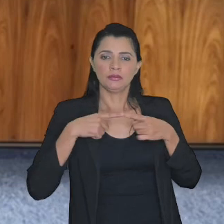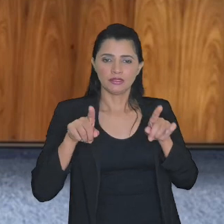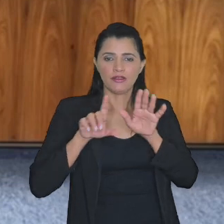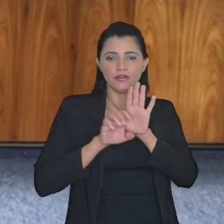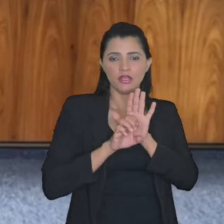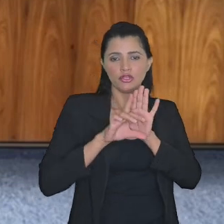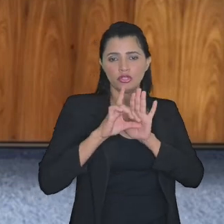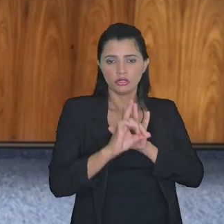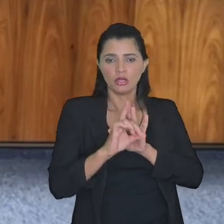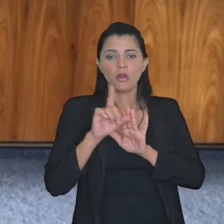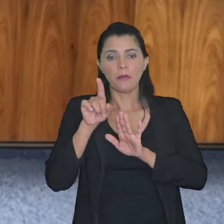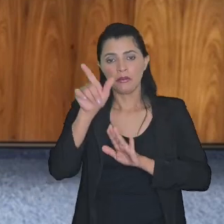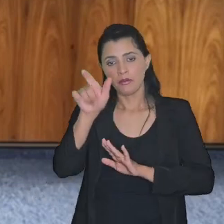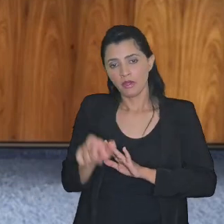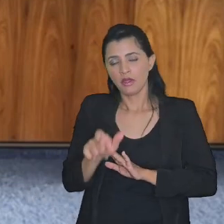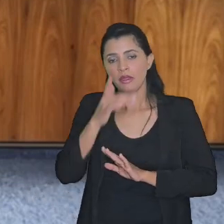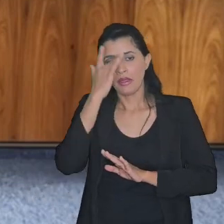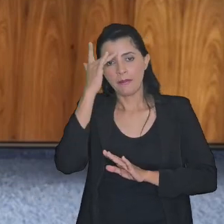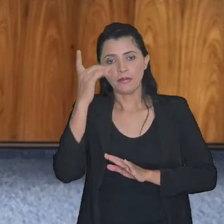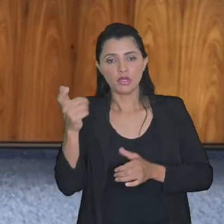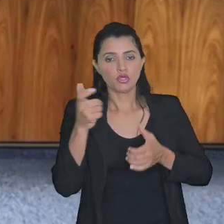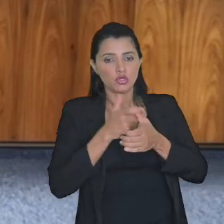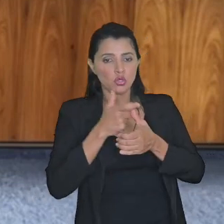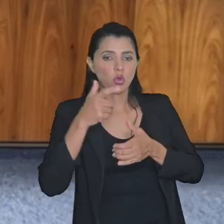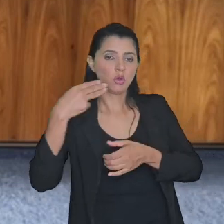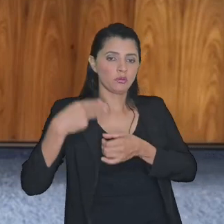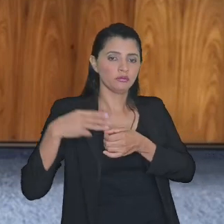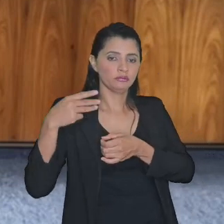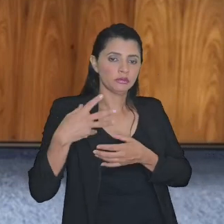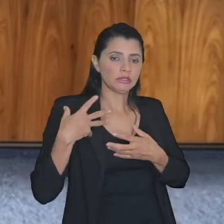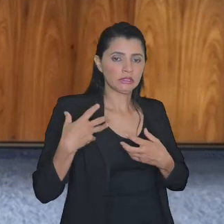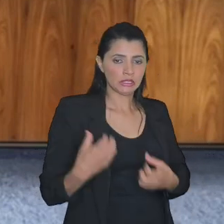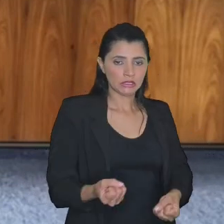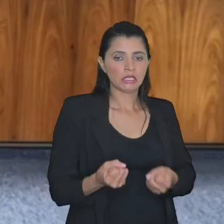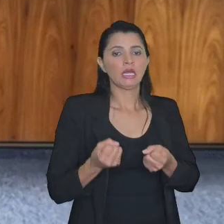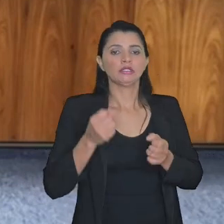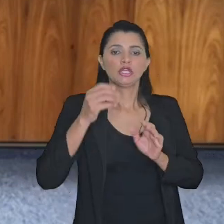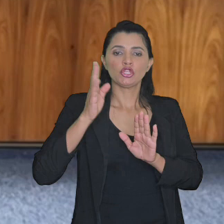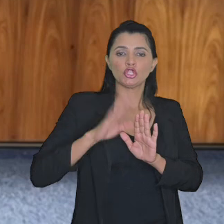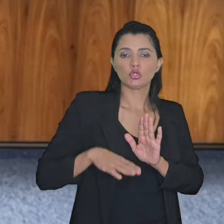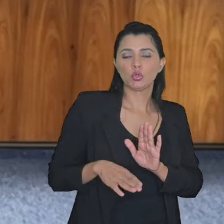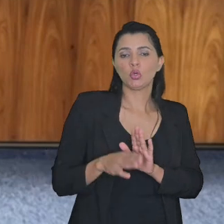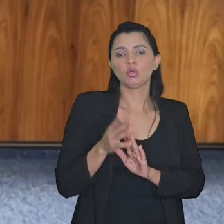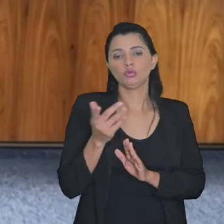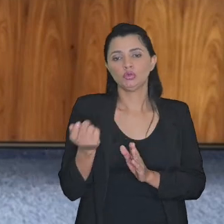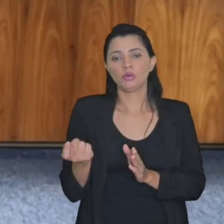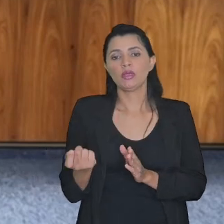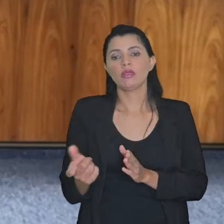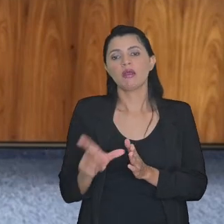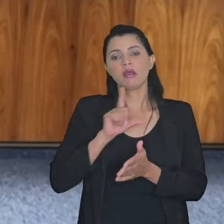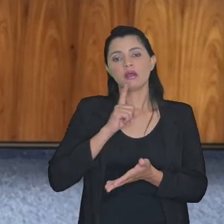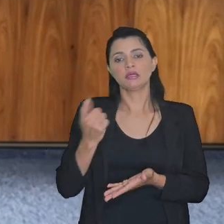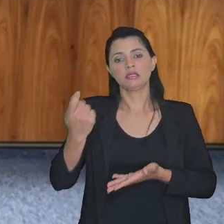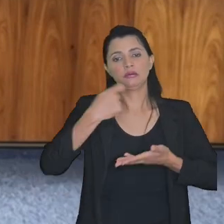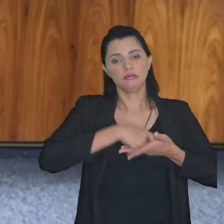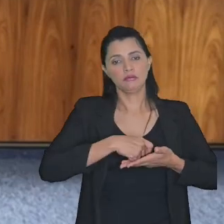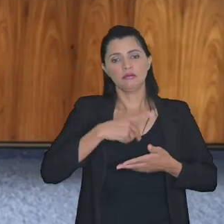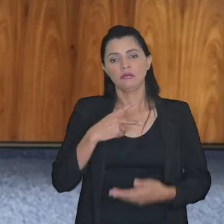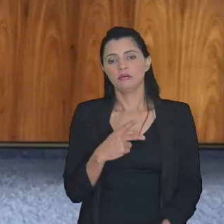editais para que o credor municipal aderisse a descontos e recebesse o precatório antes